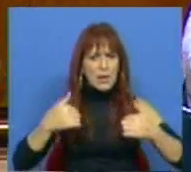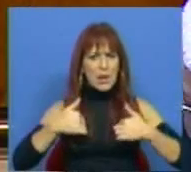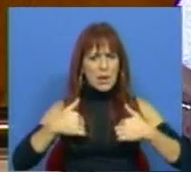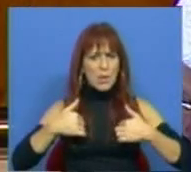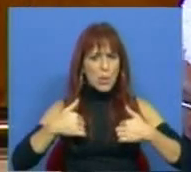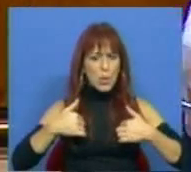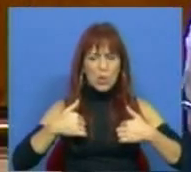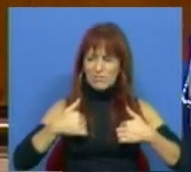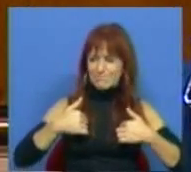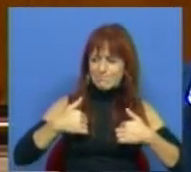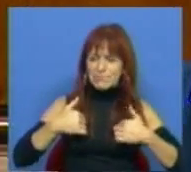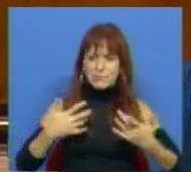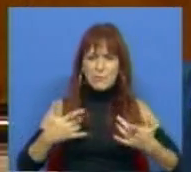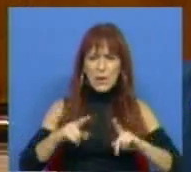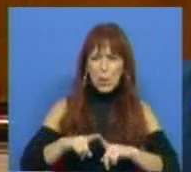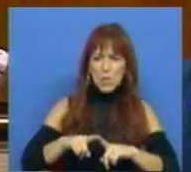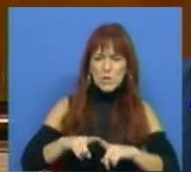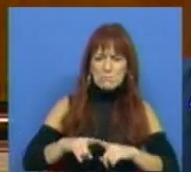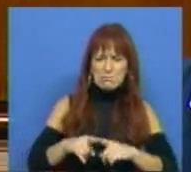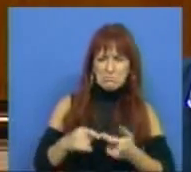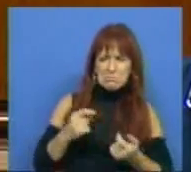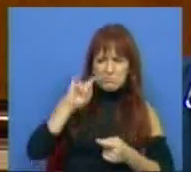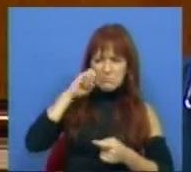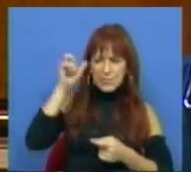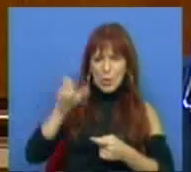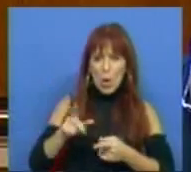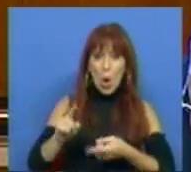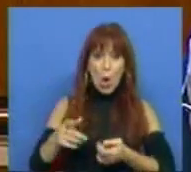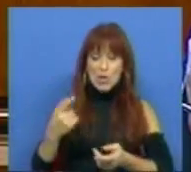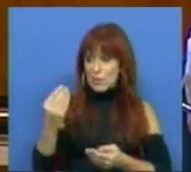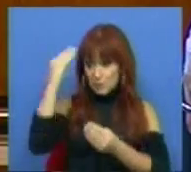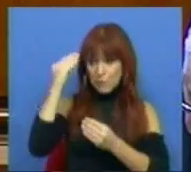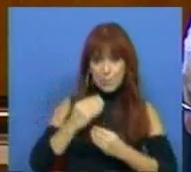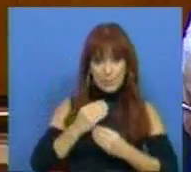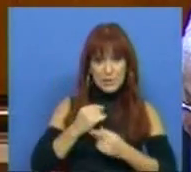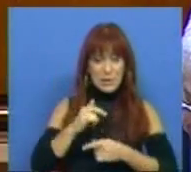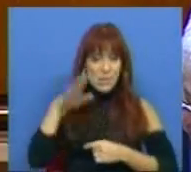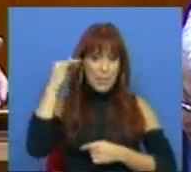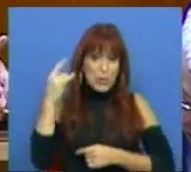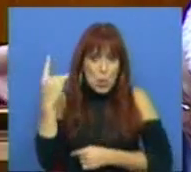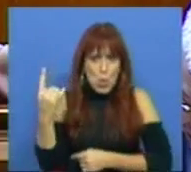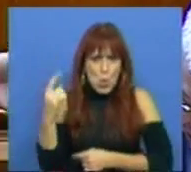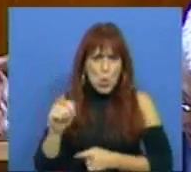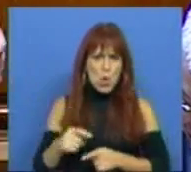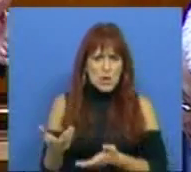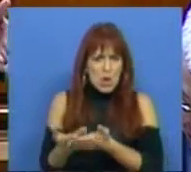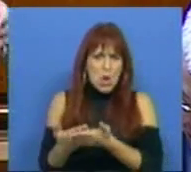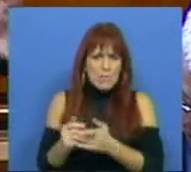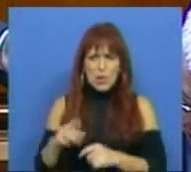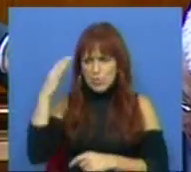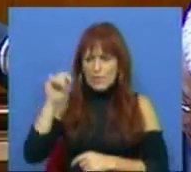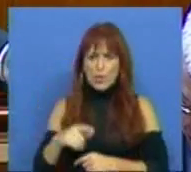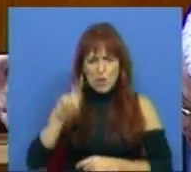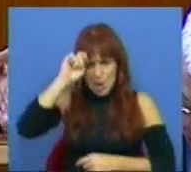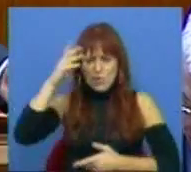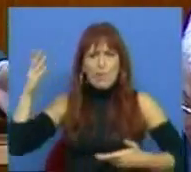suscitar nenhuma contraindicação daquilo que nos foi sugerido de um professor de Economia que é uma